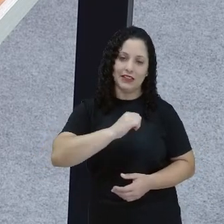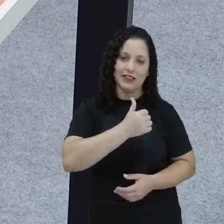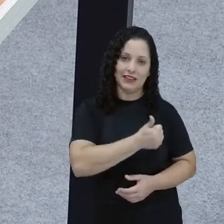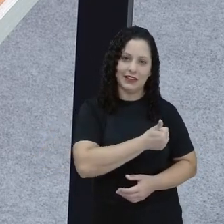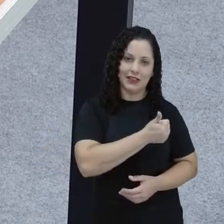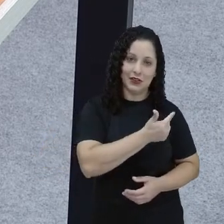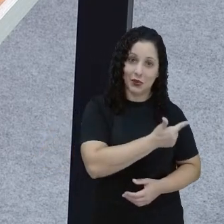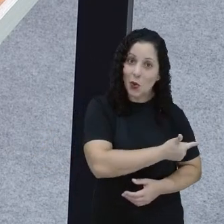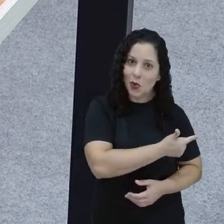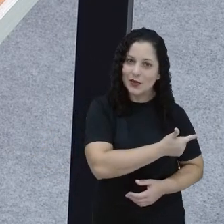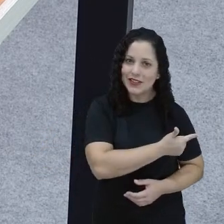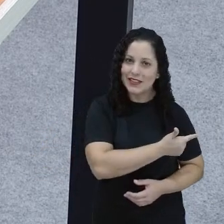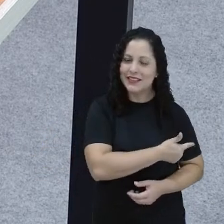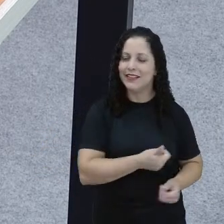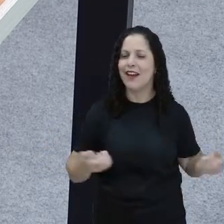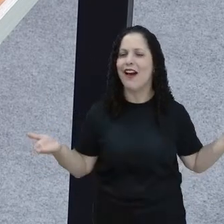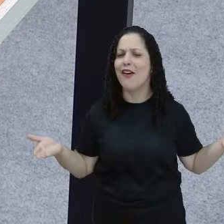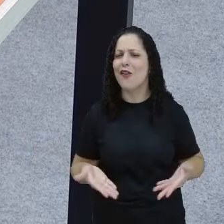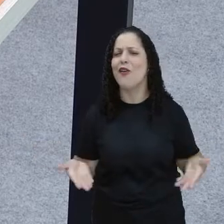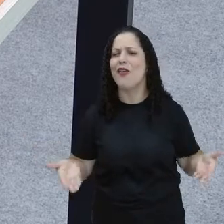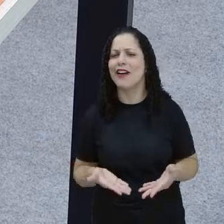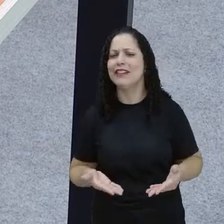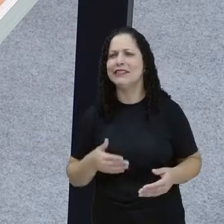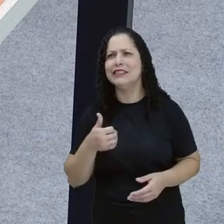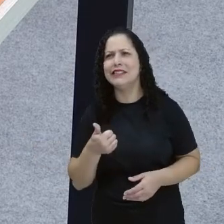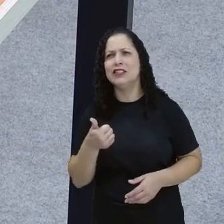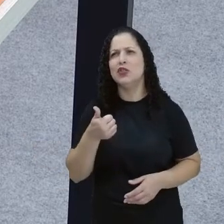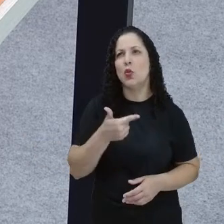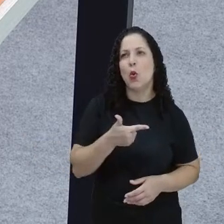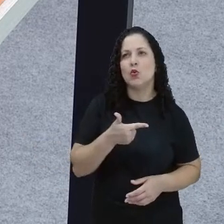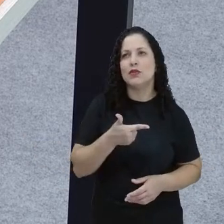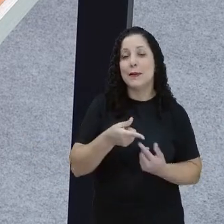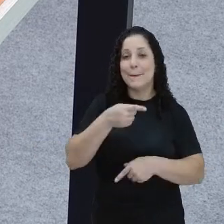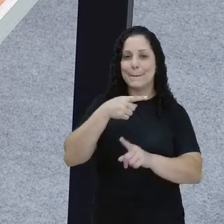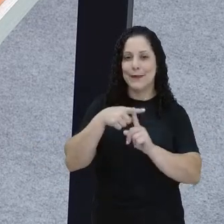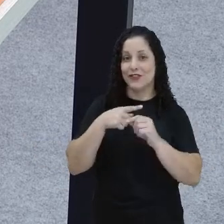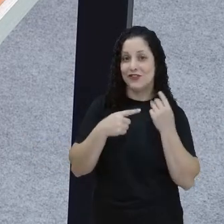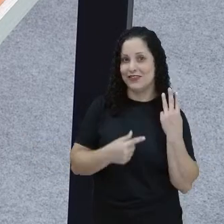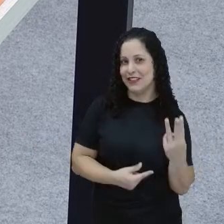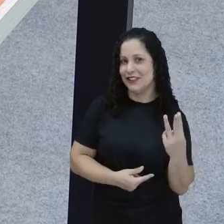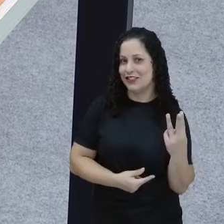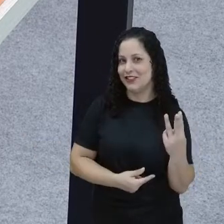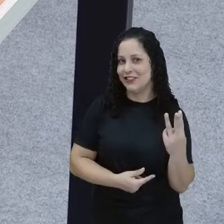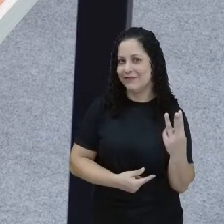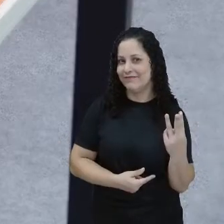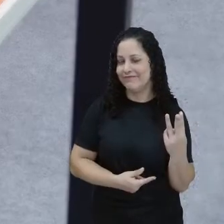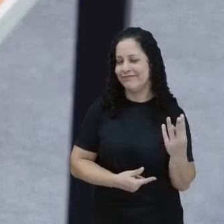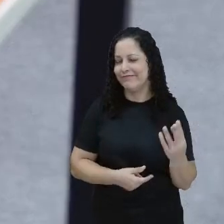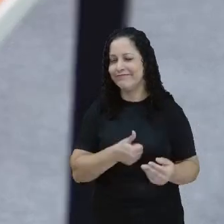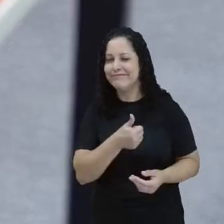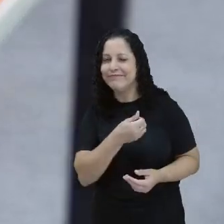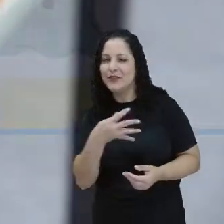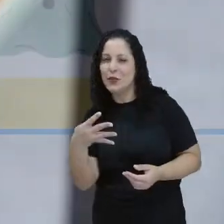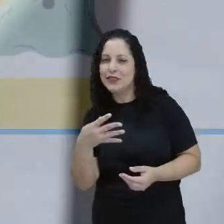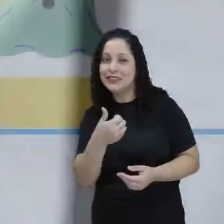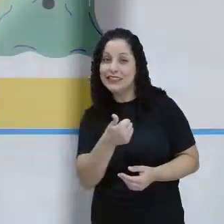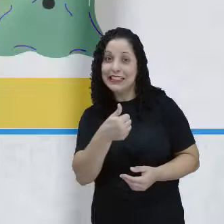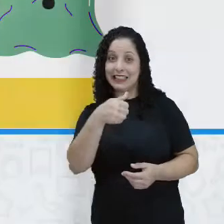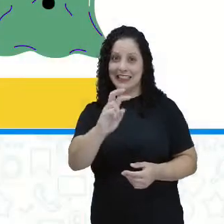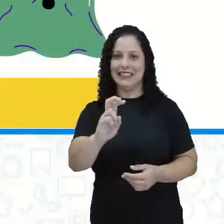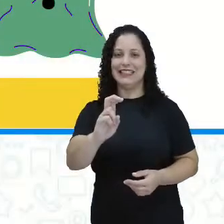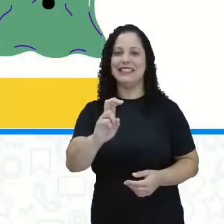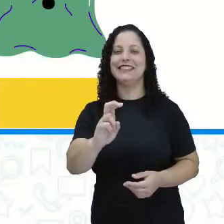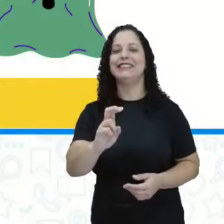doze. Ficou fácil, né? E agora, Do doze. Só é aumentar mais três. Quatorze. Quinze.